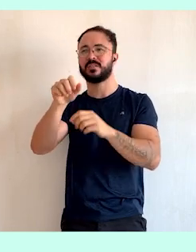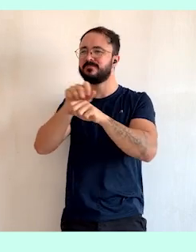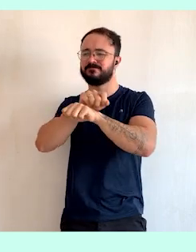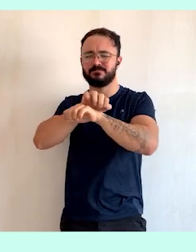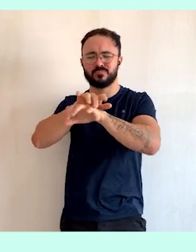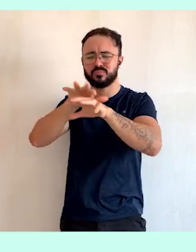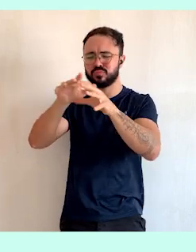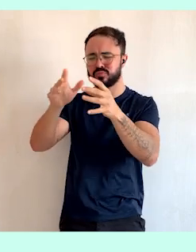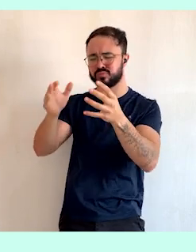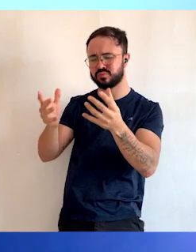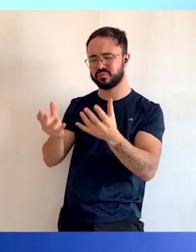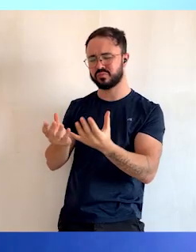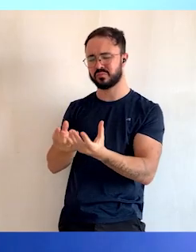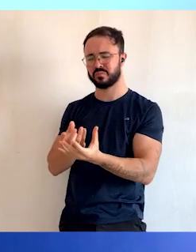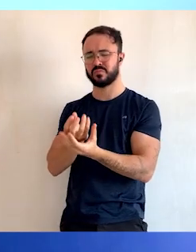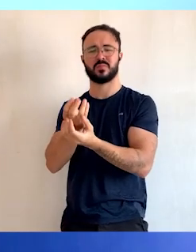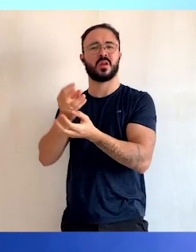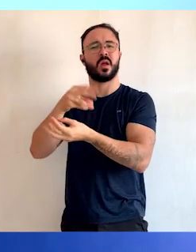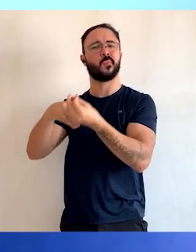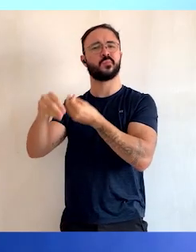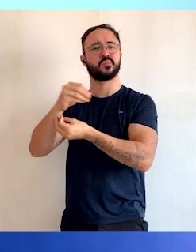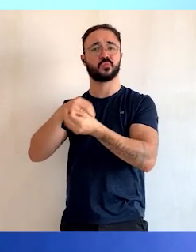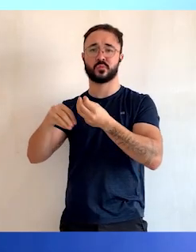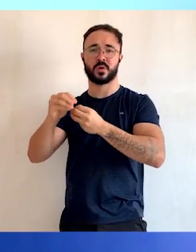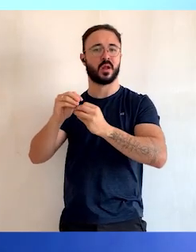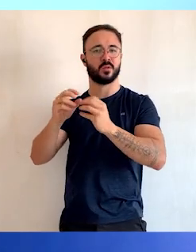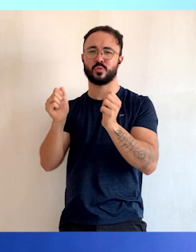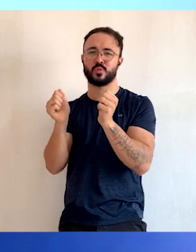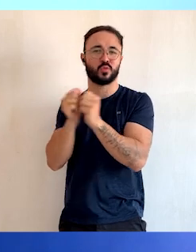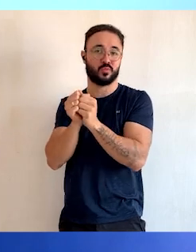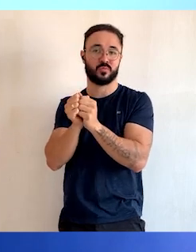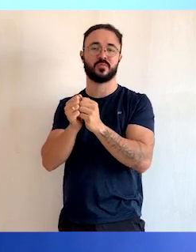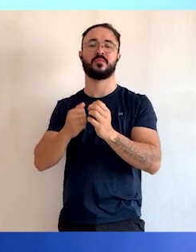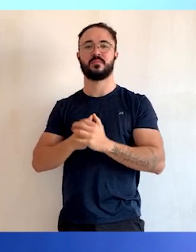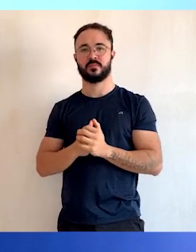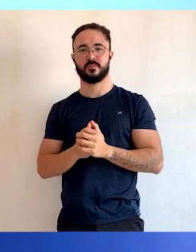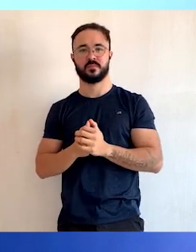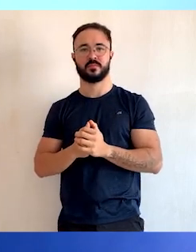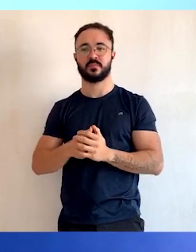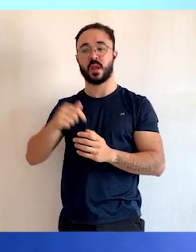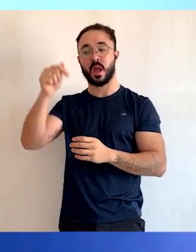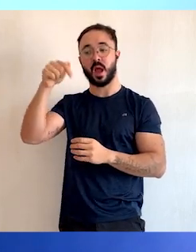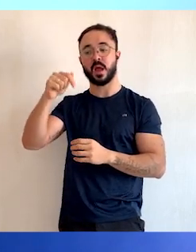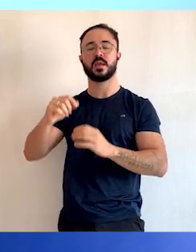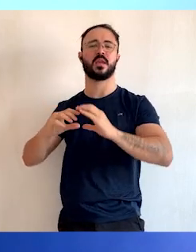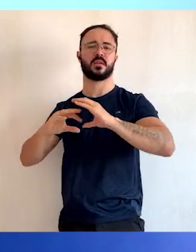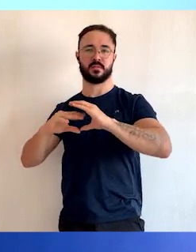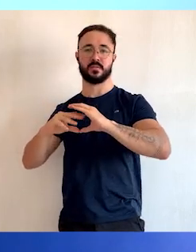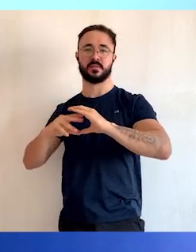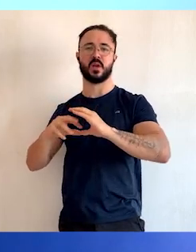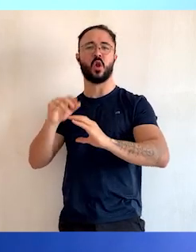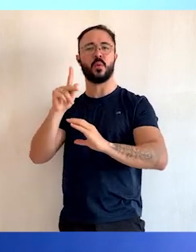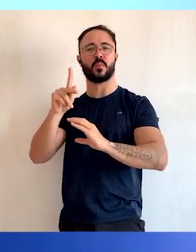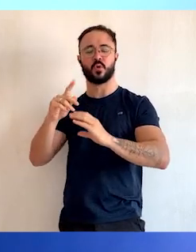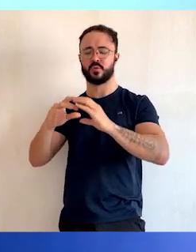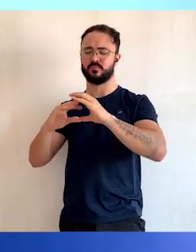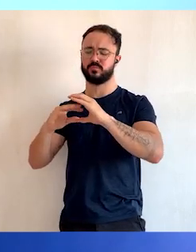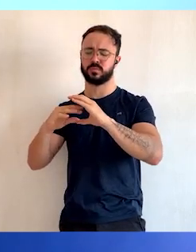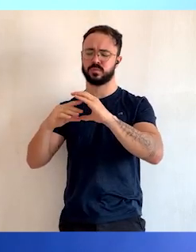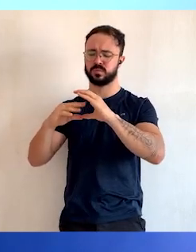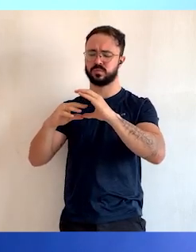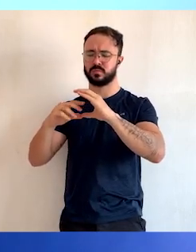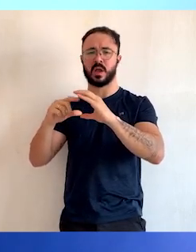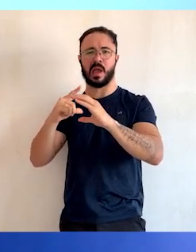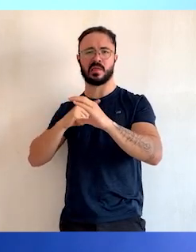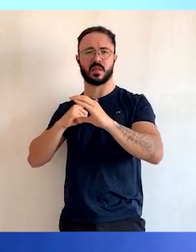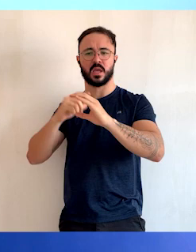no citoplasma. As células procariontes possuem uma membrana que vai dar o limite